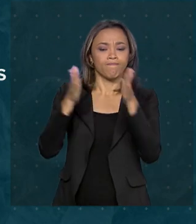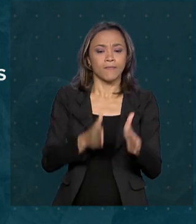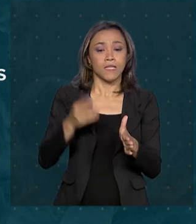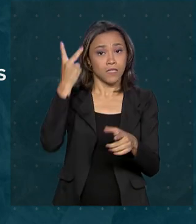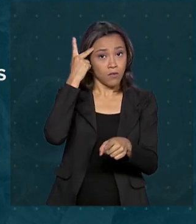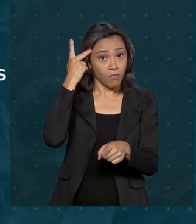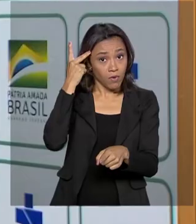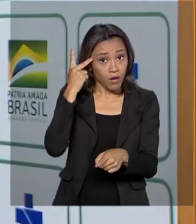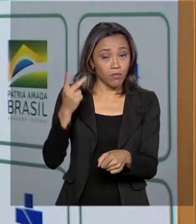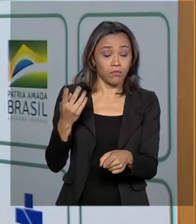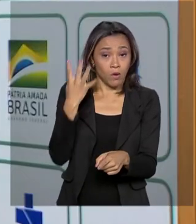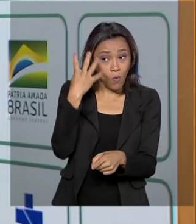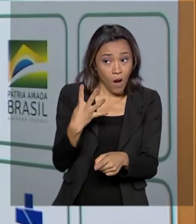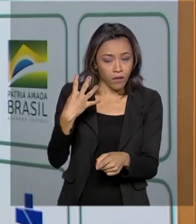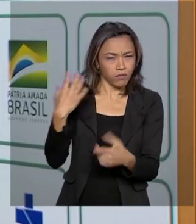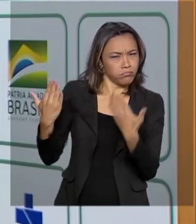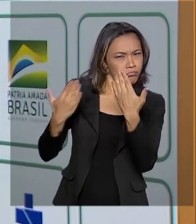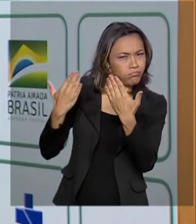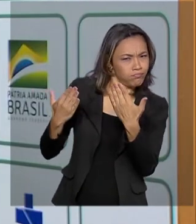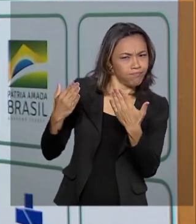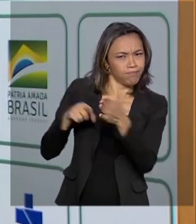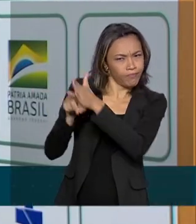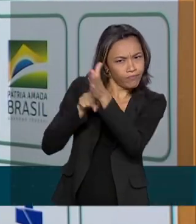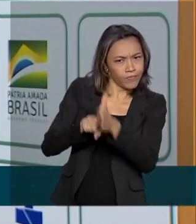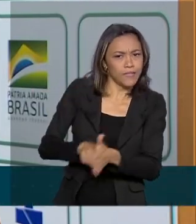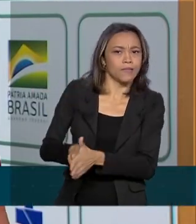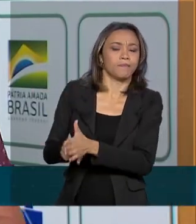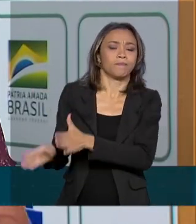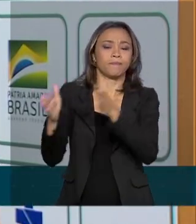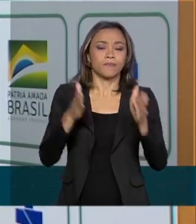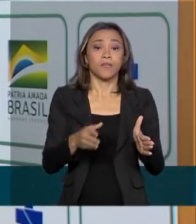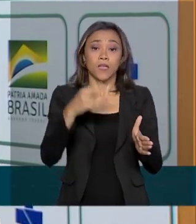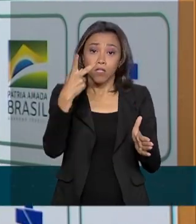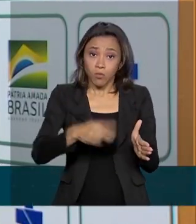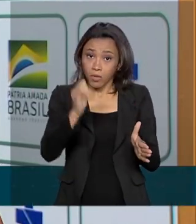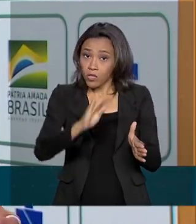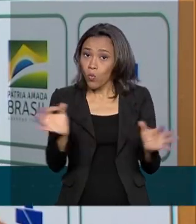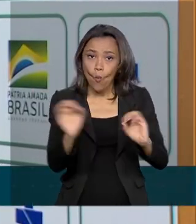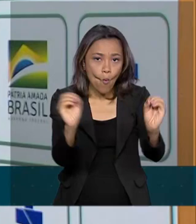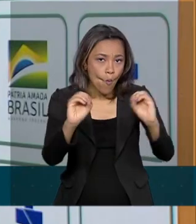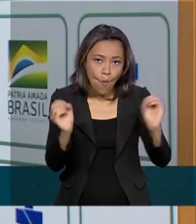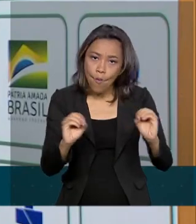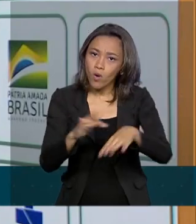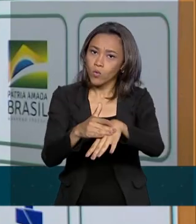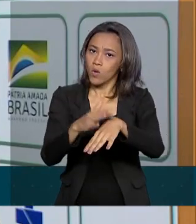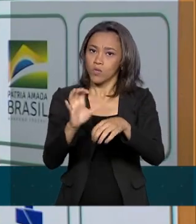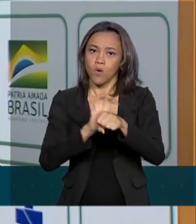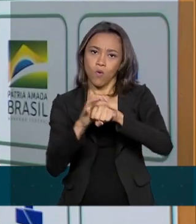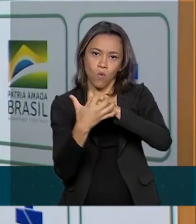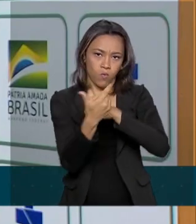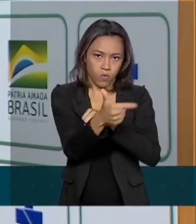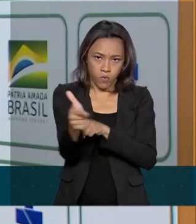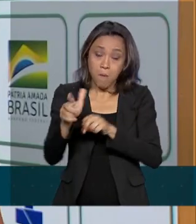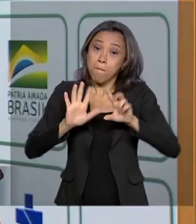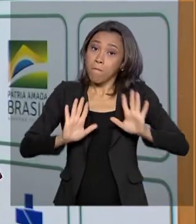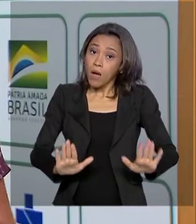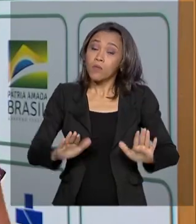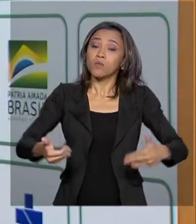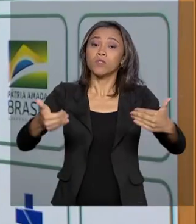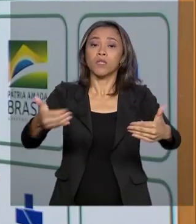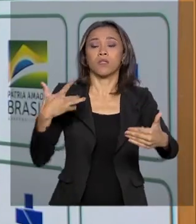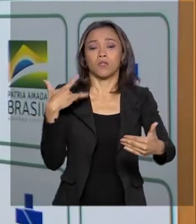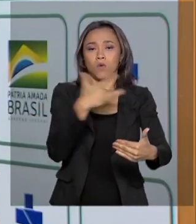quatro em análise. Mesmo sem casos confirmados do coronavírus no Brasil, o Ministério da Saúde está se preparando para